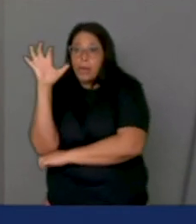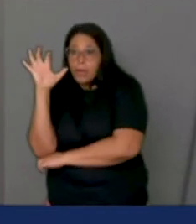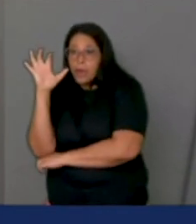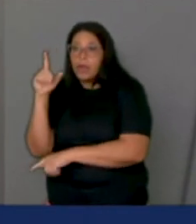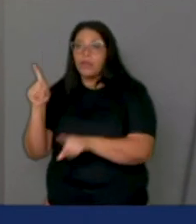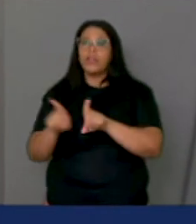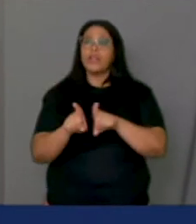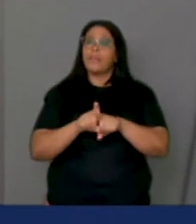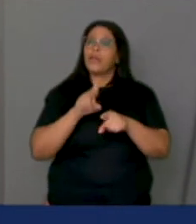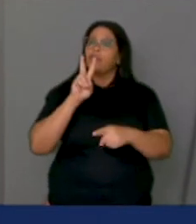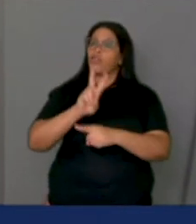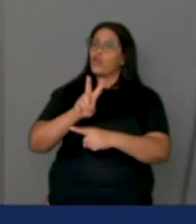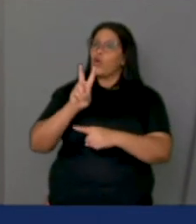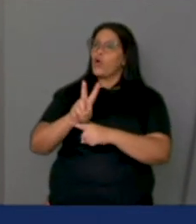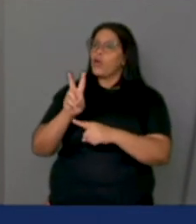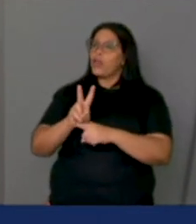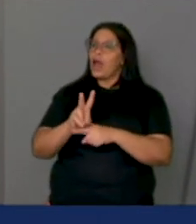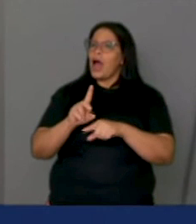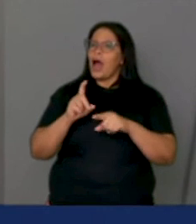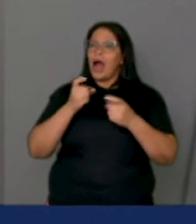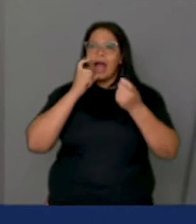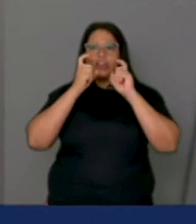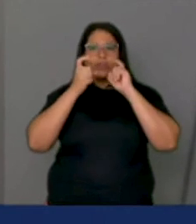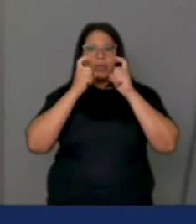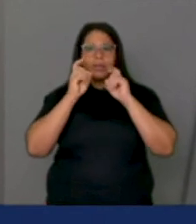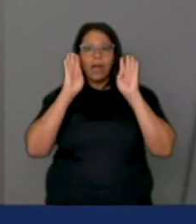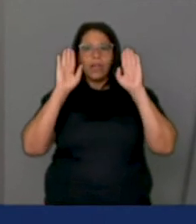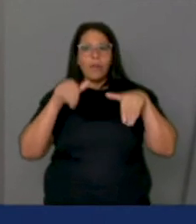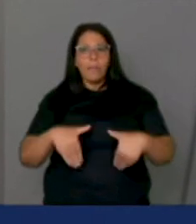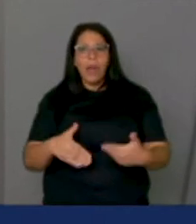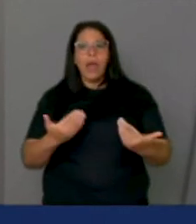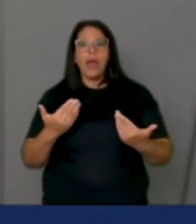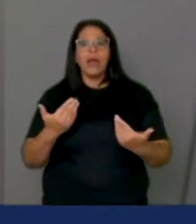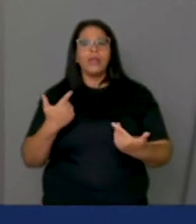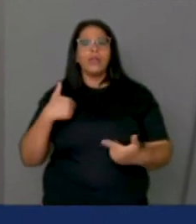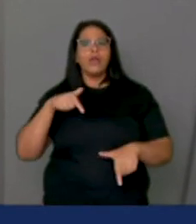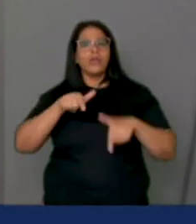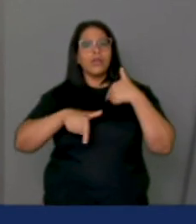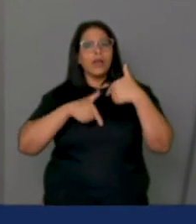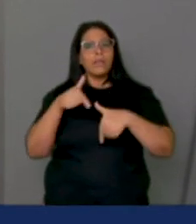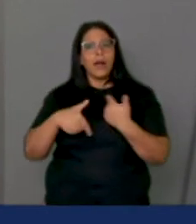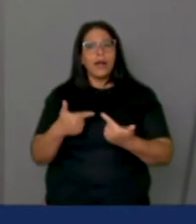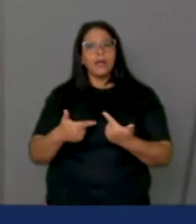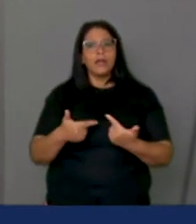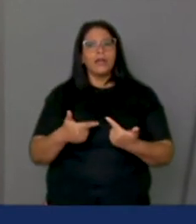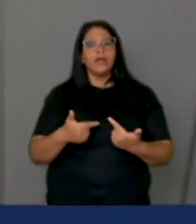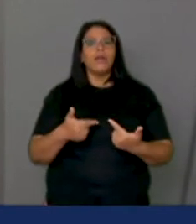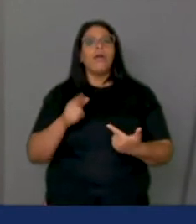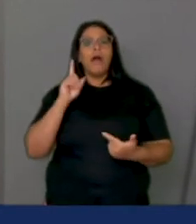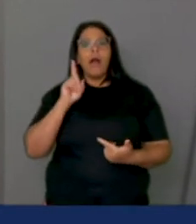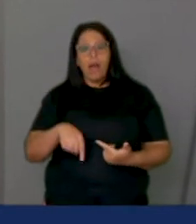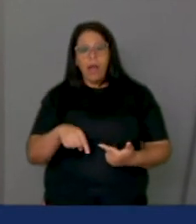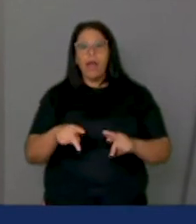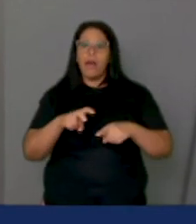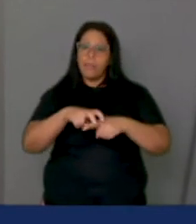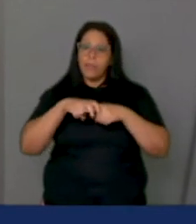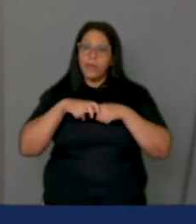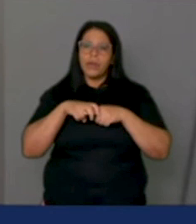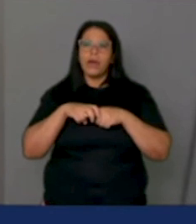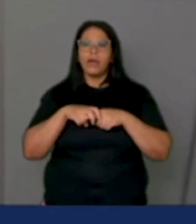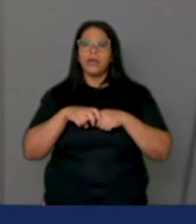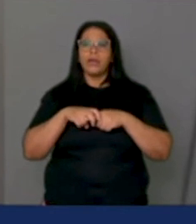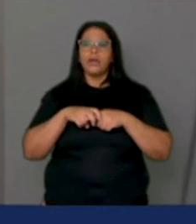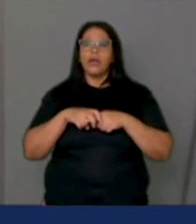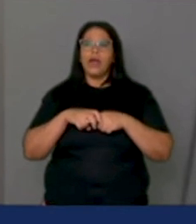de cuidar bem da parte administrativa dos nossos serviços públicos, tudo isso faz parte, portanto, daquilo que é